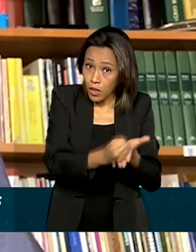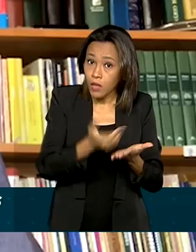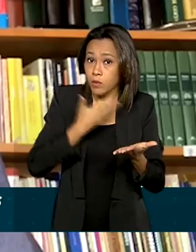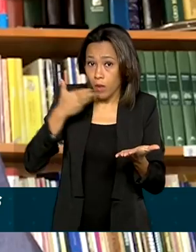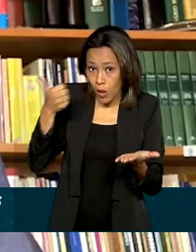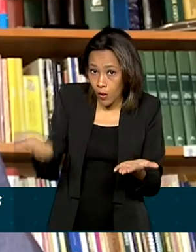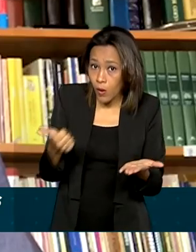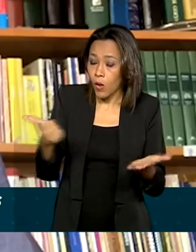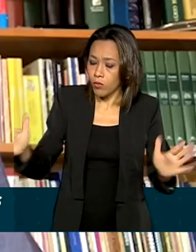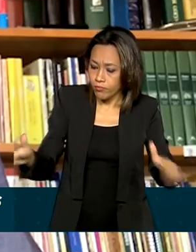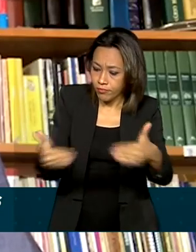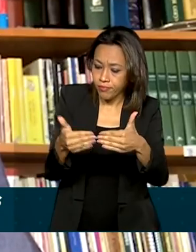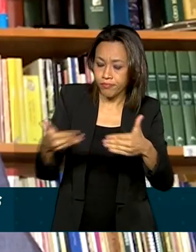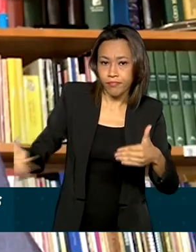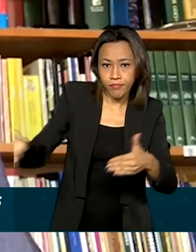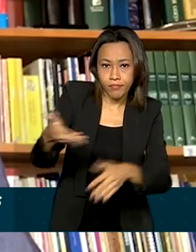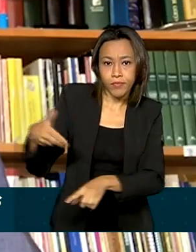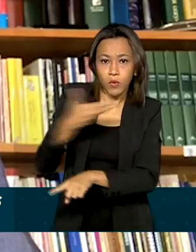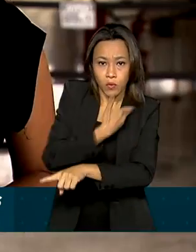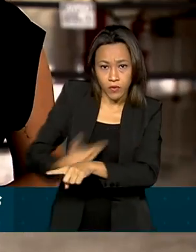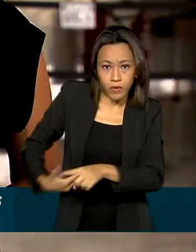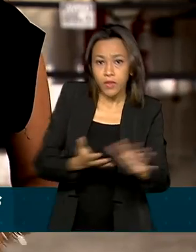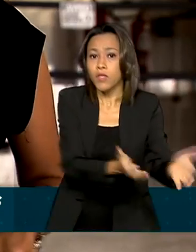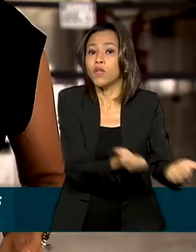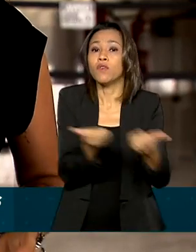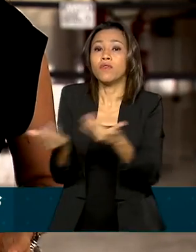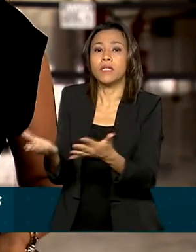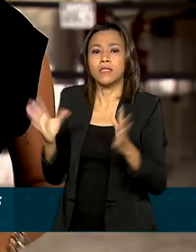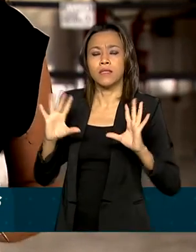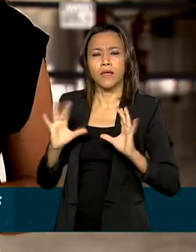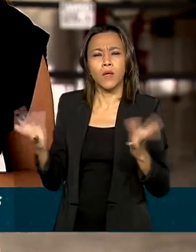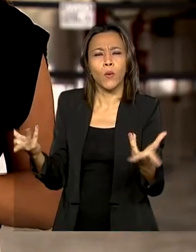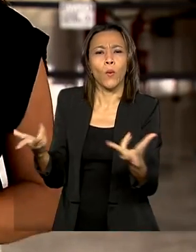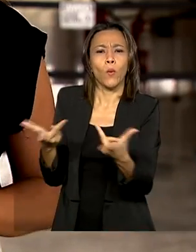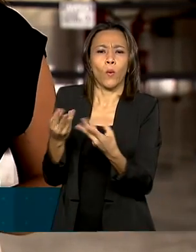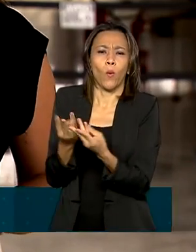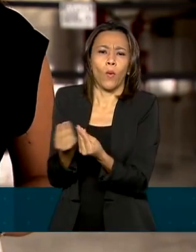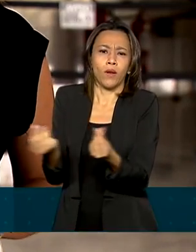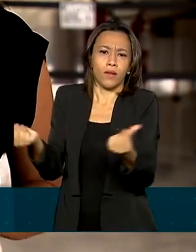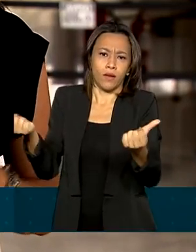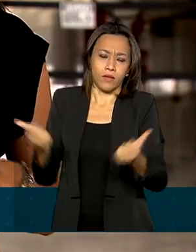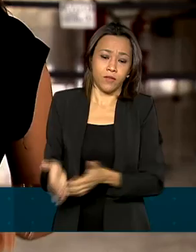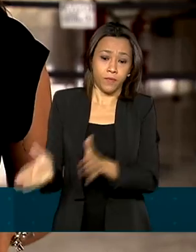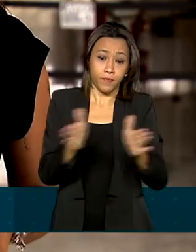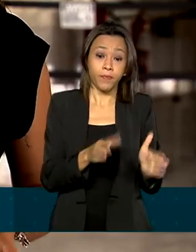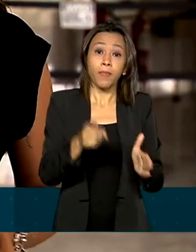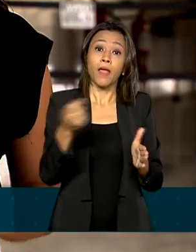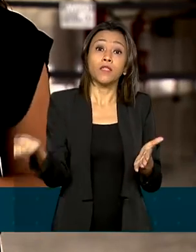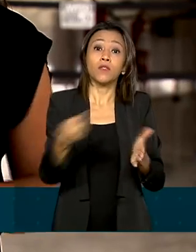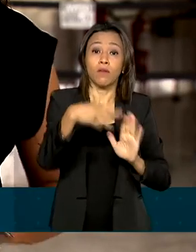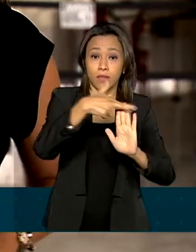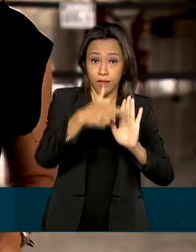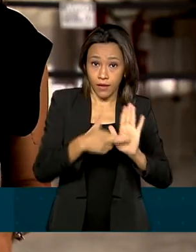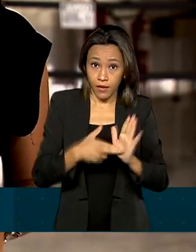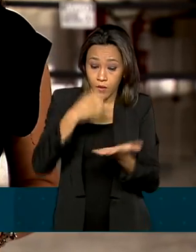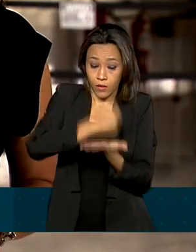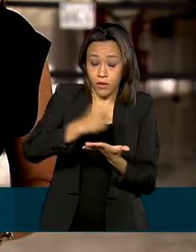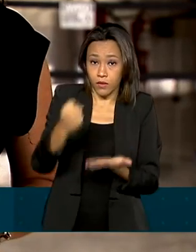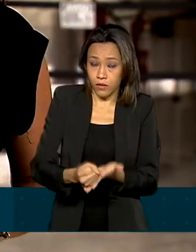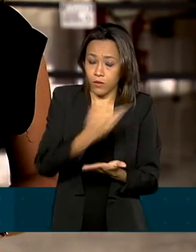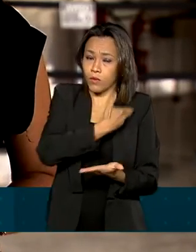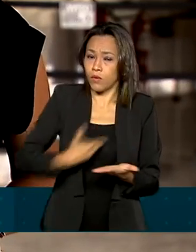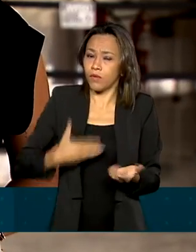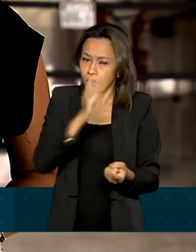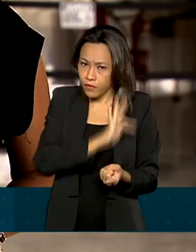e prestar melhor serviço e de melhor qualidade. As novas regras valem para as contratações do governo federal e também para os